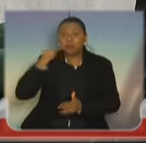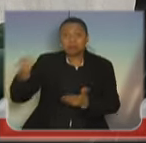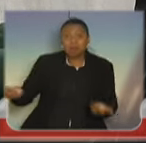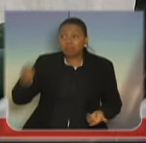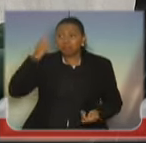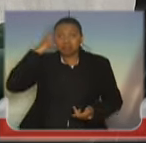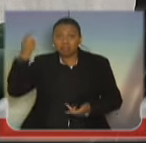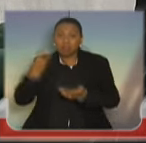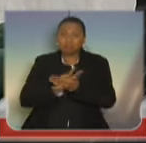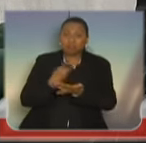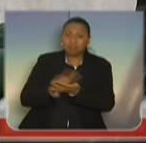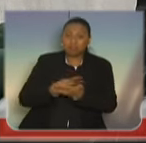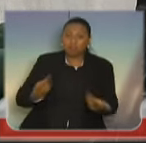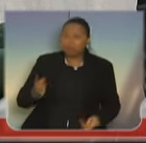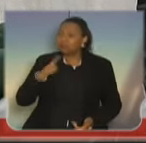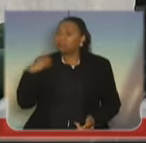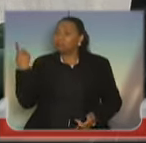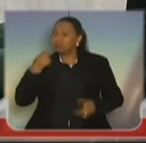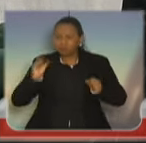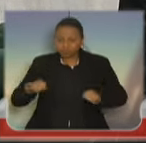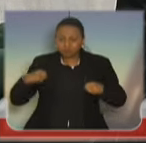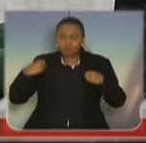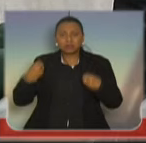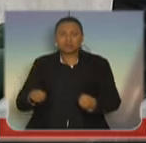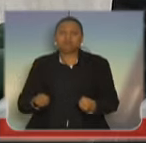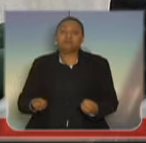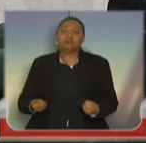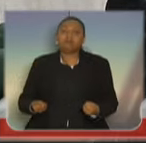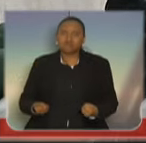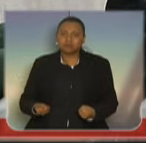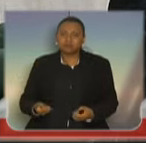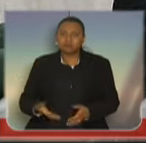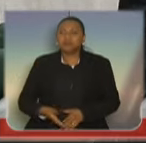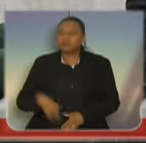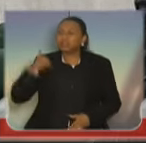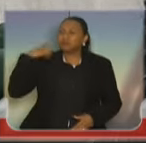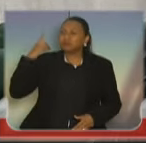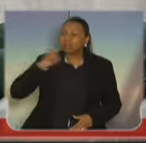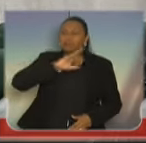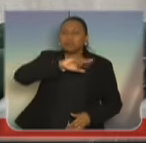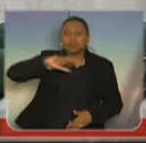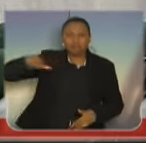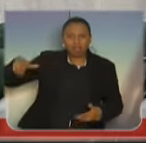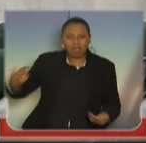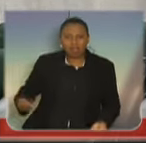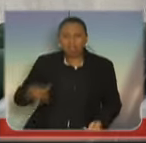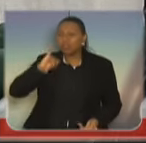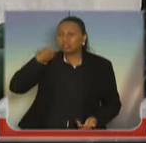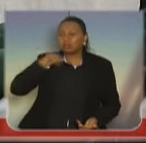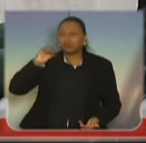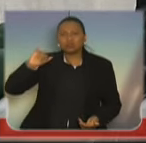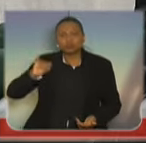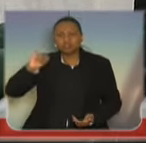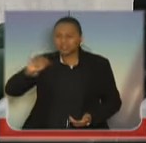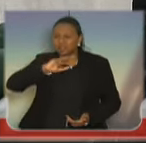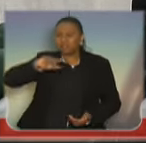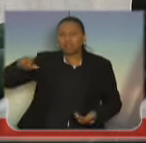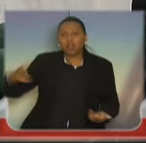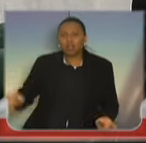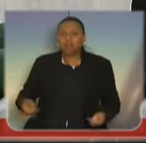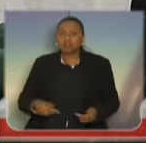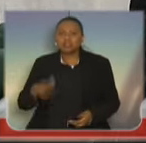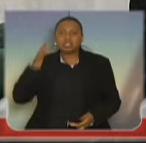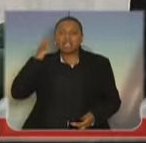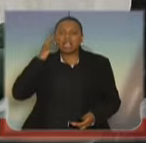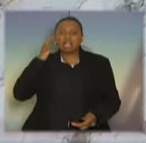nós aí, deputado Ed Thomas, que brigamos pelo que é certo, eu, senhor, deputado Milton Vieira, o Elcio Gasparini, Jogi, enfim, todos os colegas aí, somos chamados